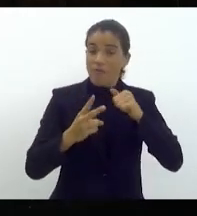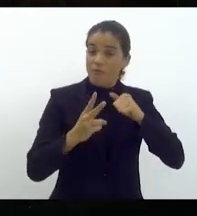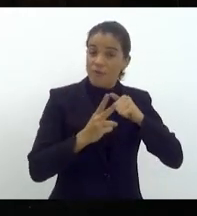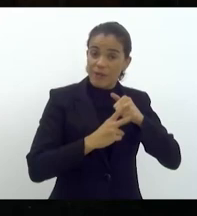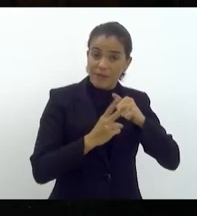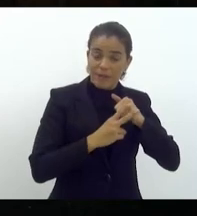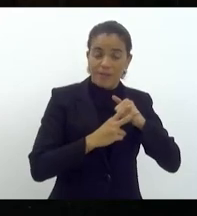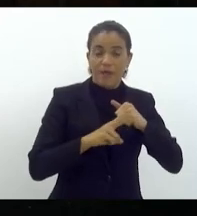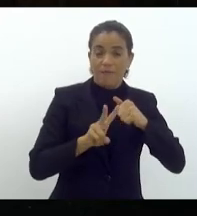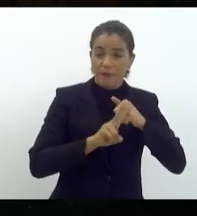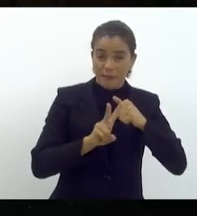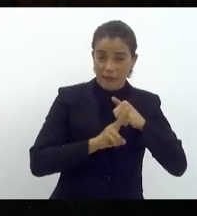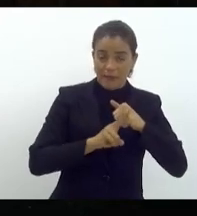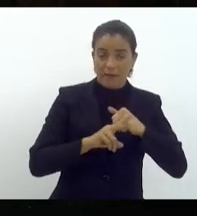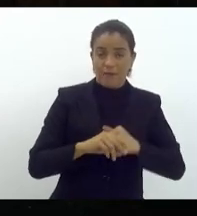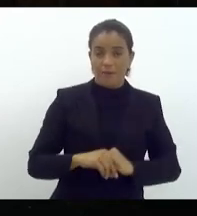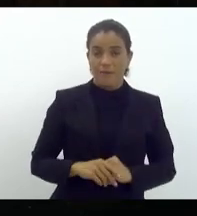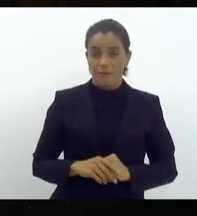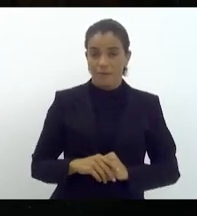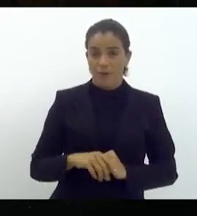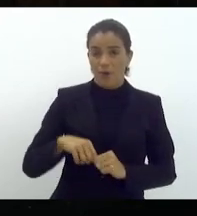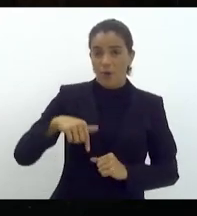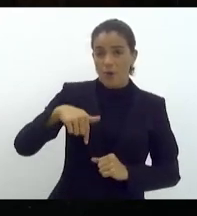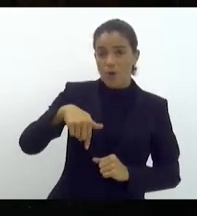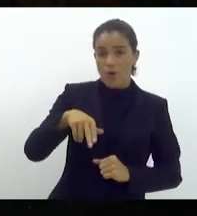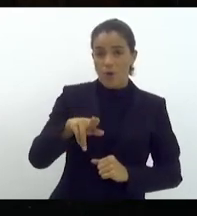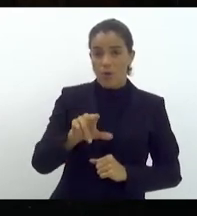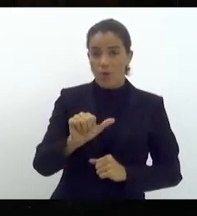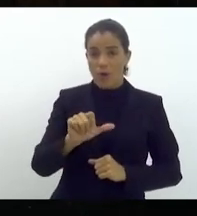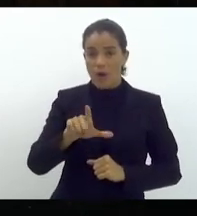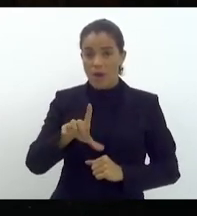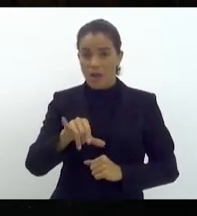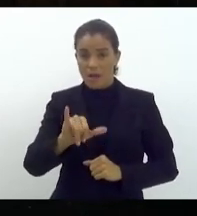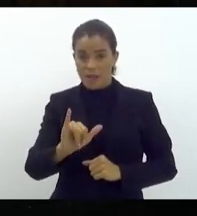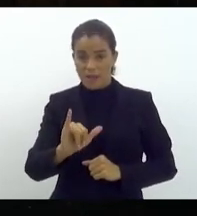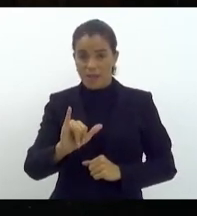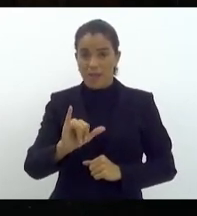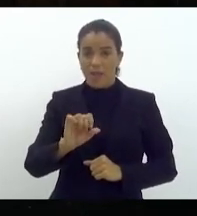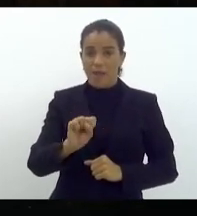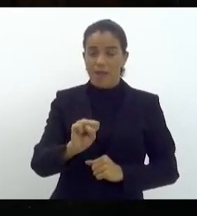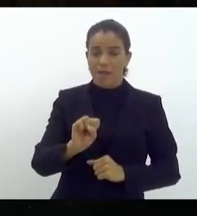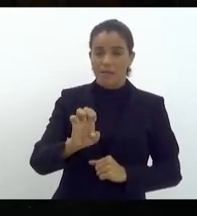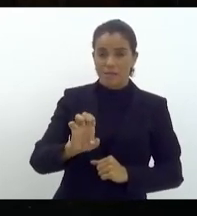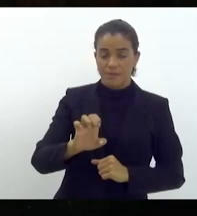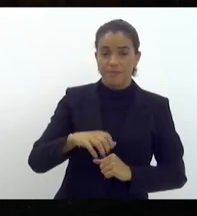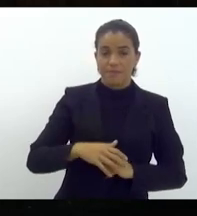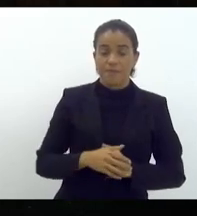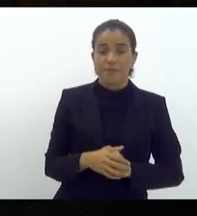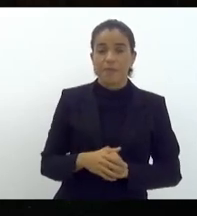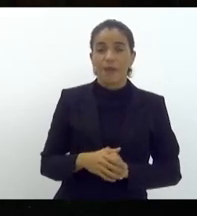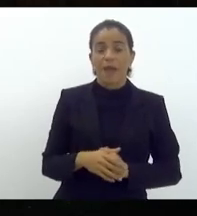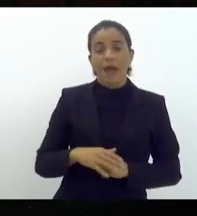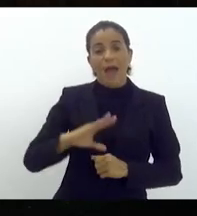o Quali S.E.V. O Programa Nacional de Vigilância da Febre